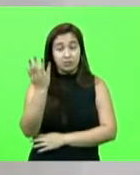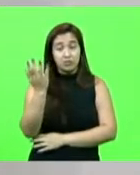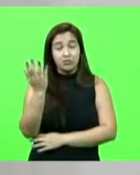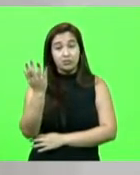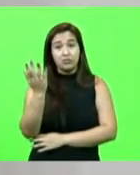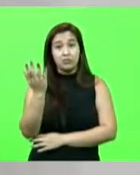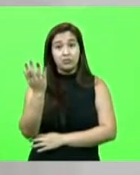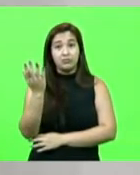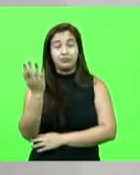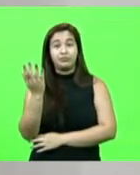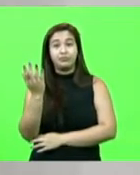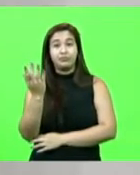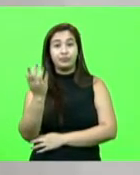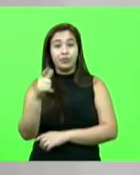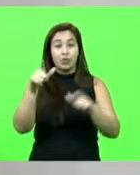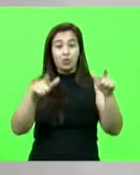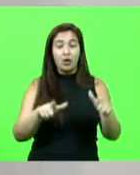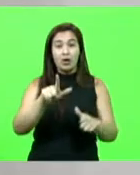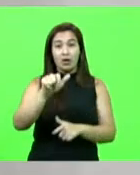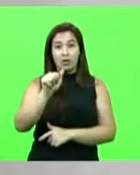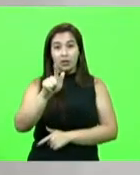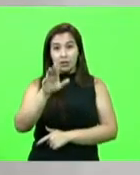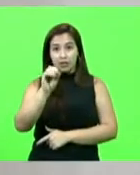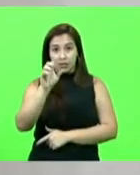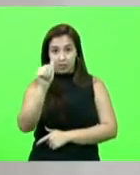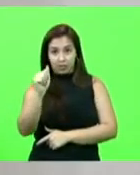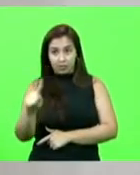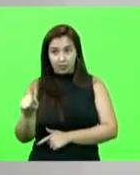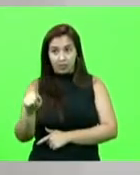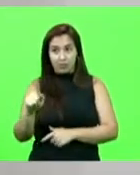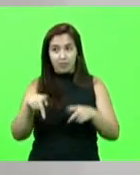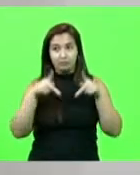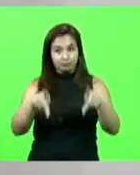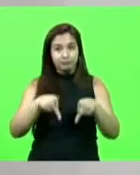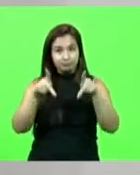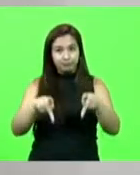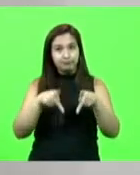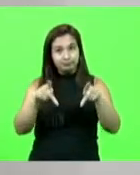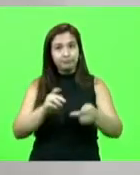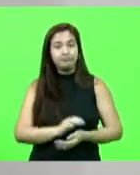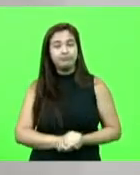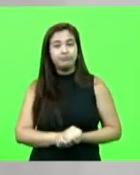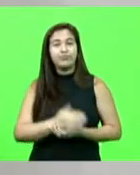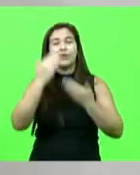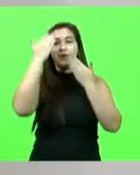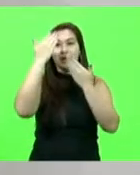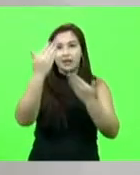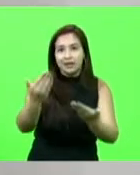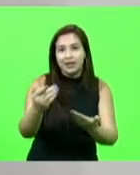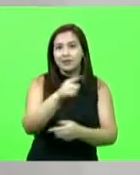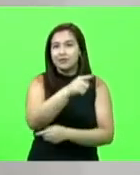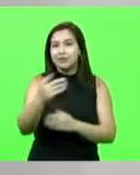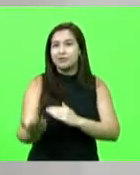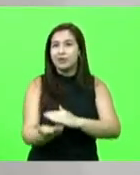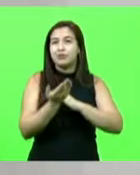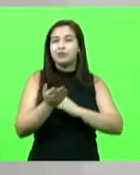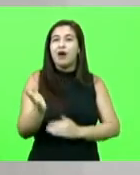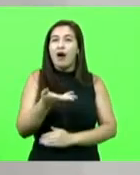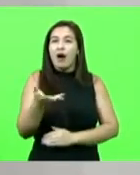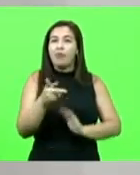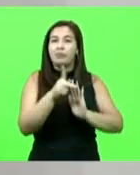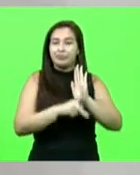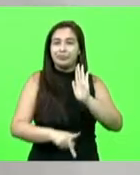na Lagoa da Conceição. Então, senhores deputados, agradeço se os senhores me ajudarem a colocar celeridade nesse projeto.